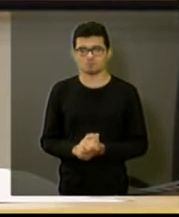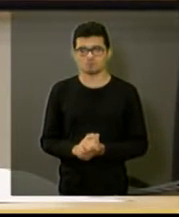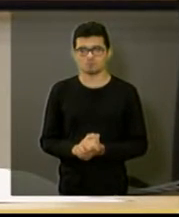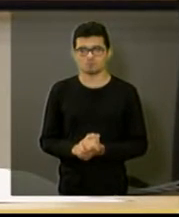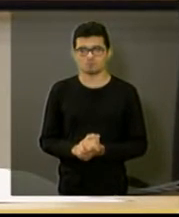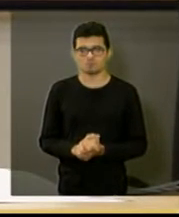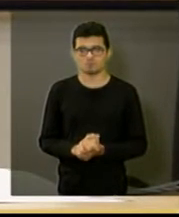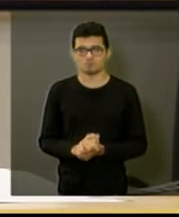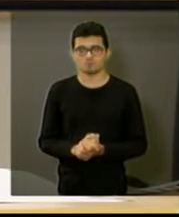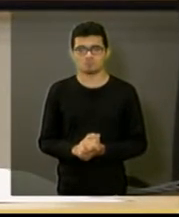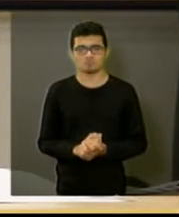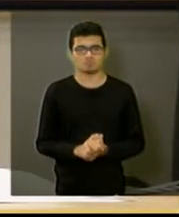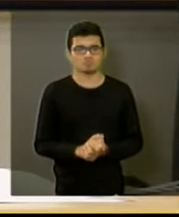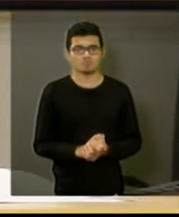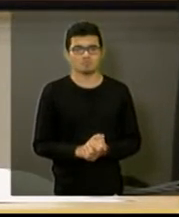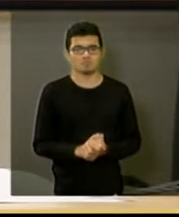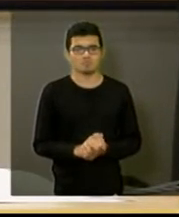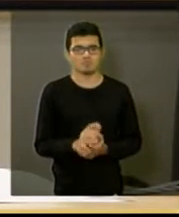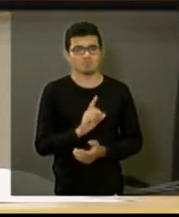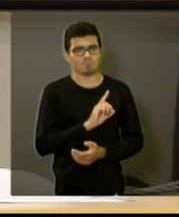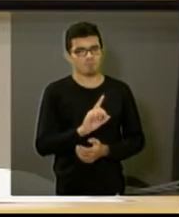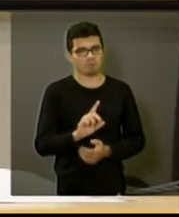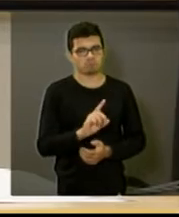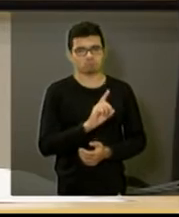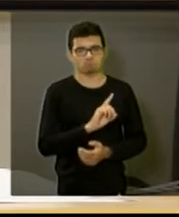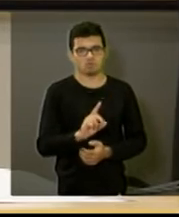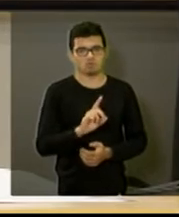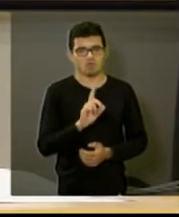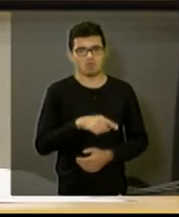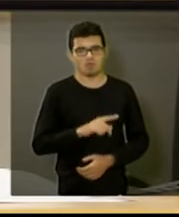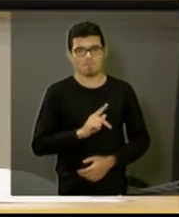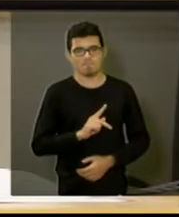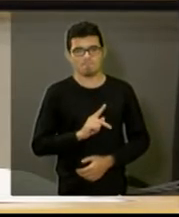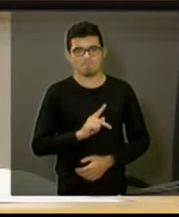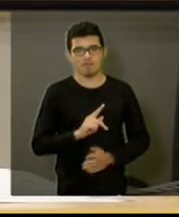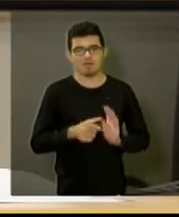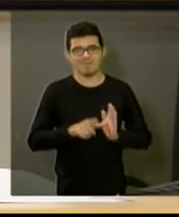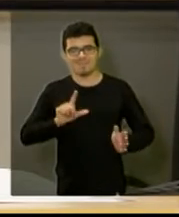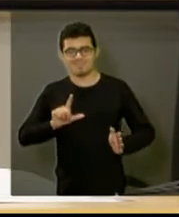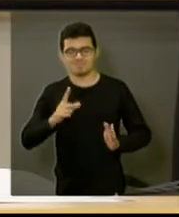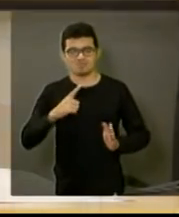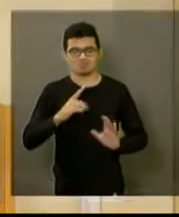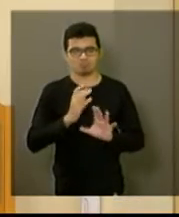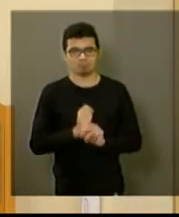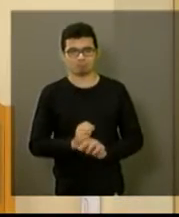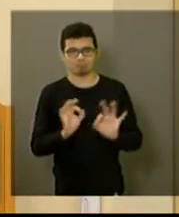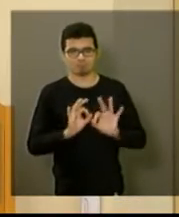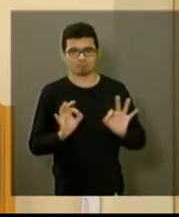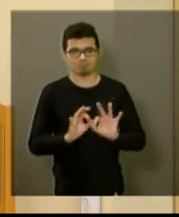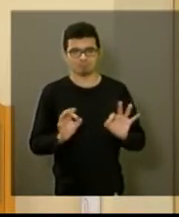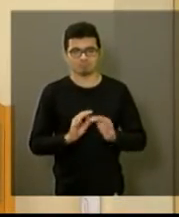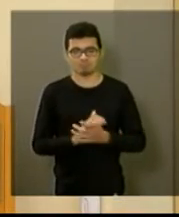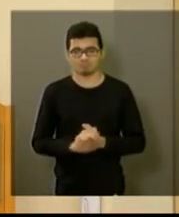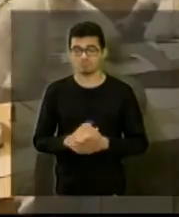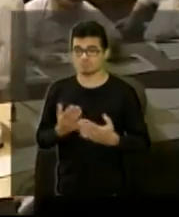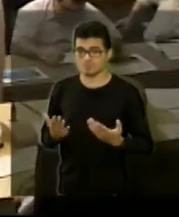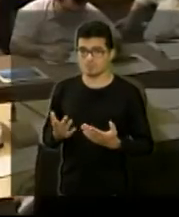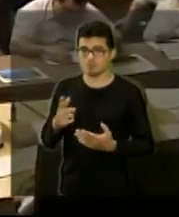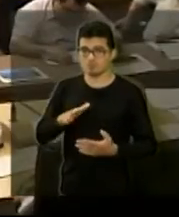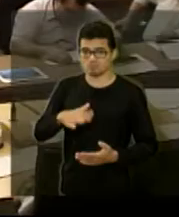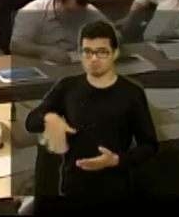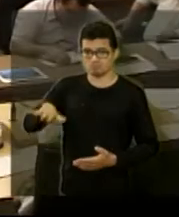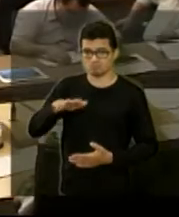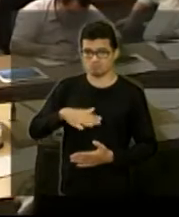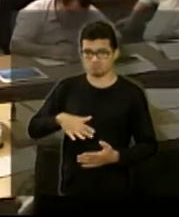não, não foi previsto, pelo que eu saiba, não. Eu sugiro, a casa,